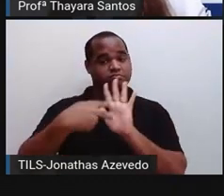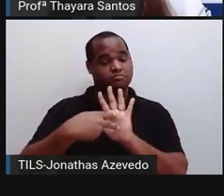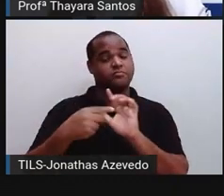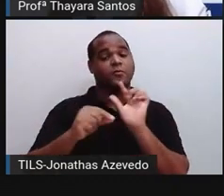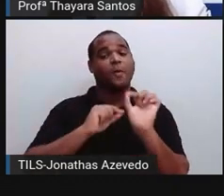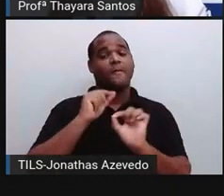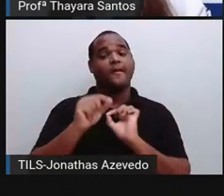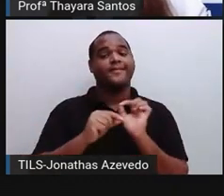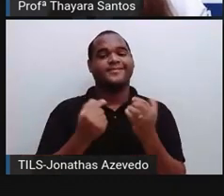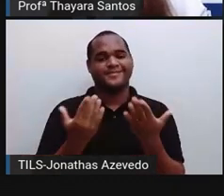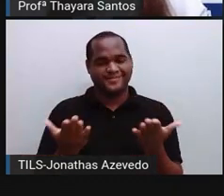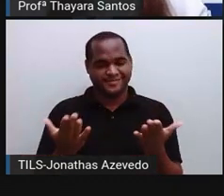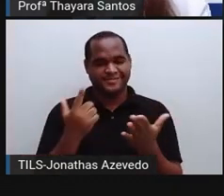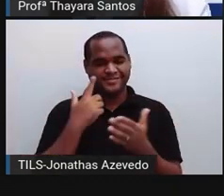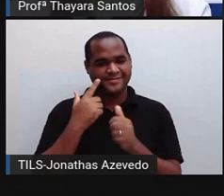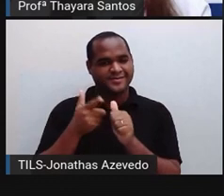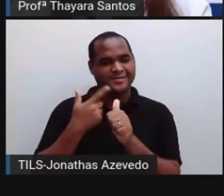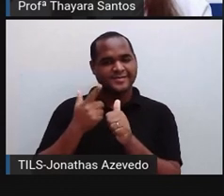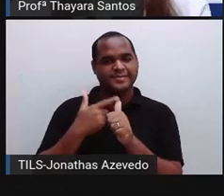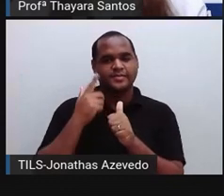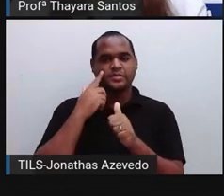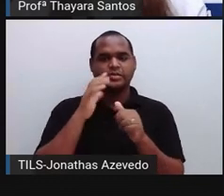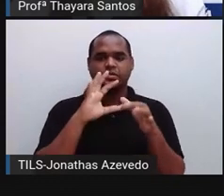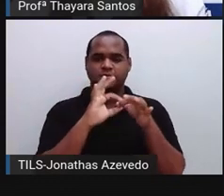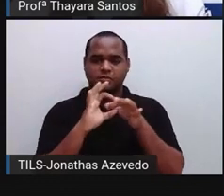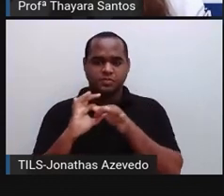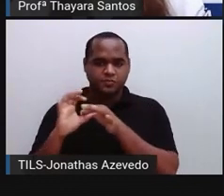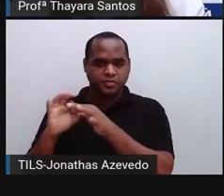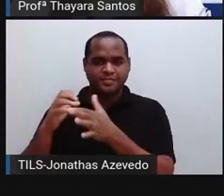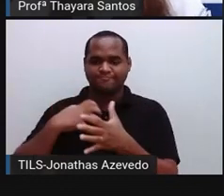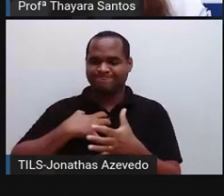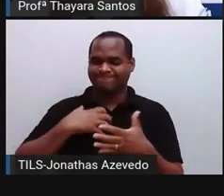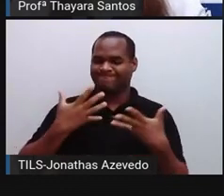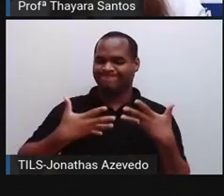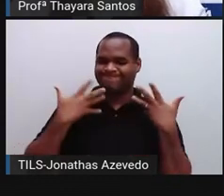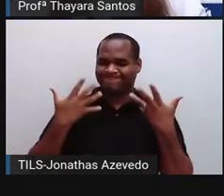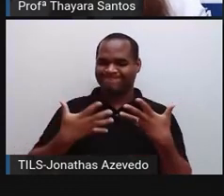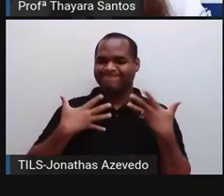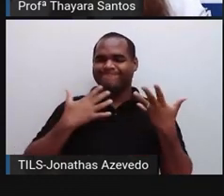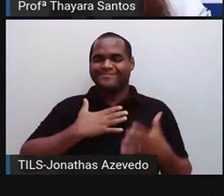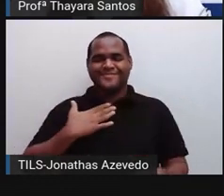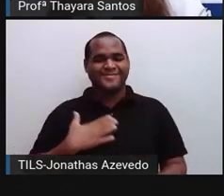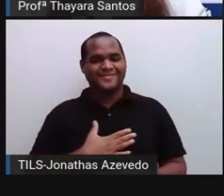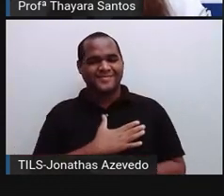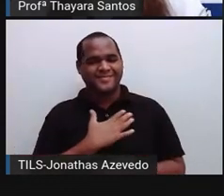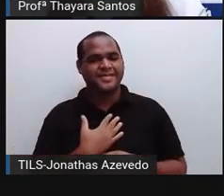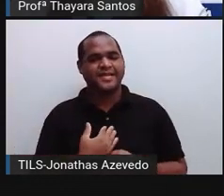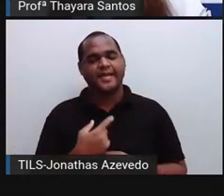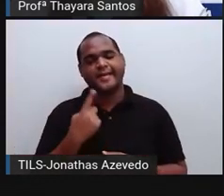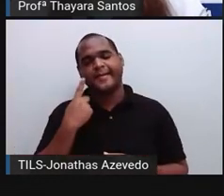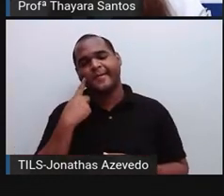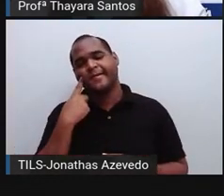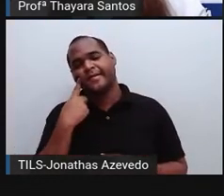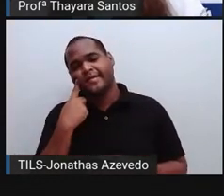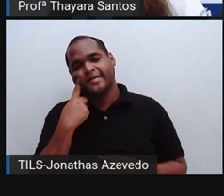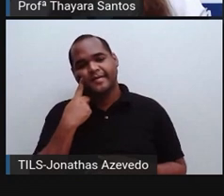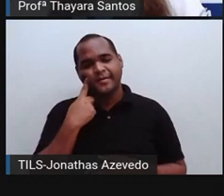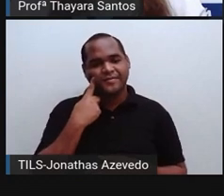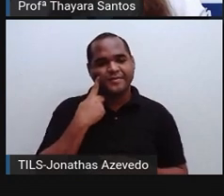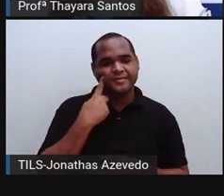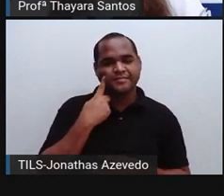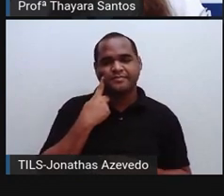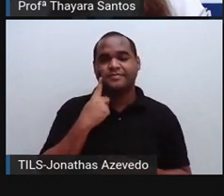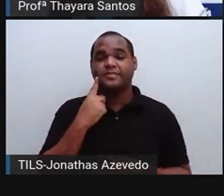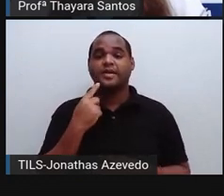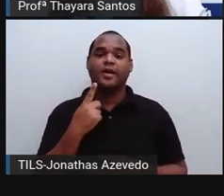embaixo. Então vamos lá. Neurotransmissor que regula o humor e a sensação de bem-estar. Ah, eu acho que é, deixa eu ver,